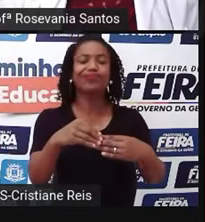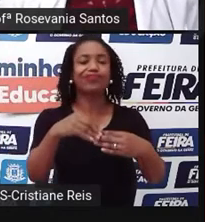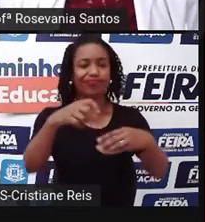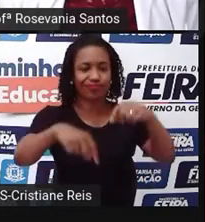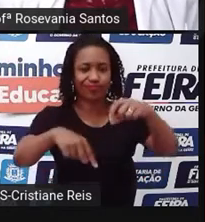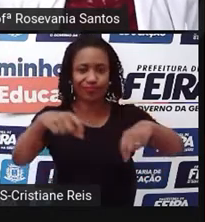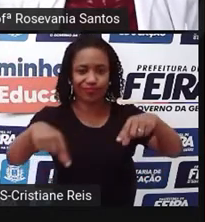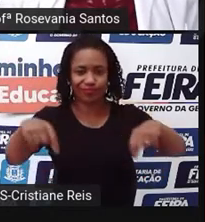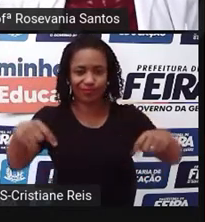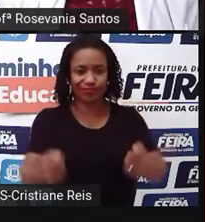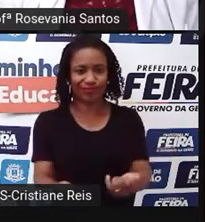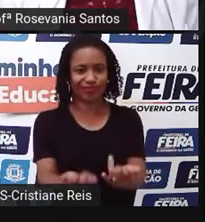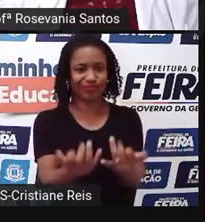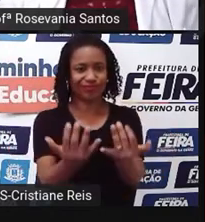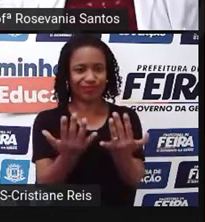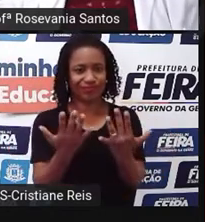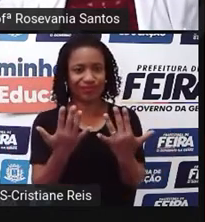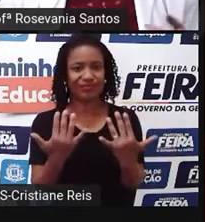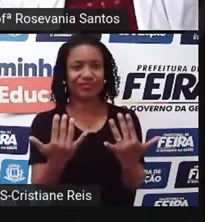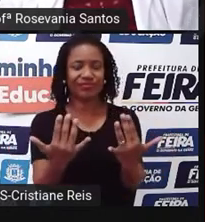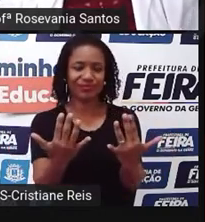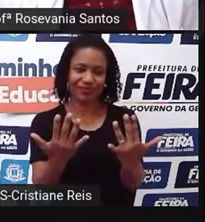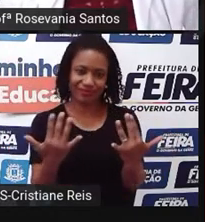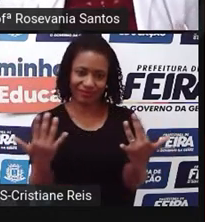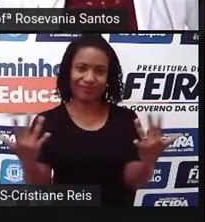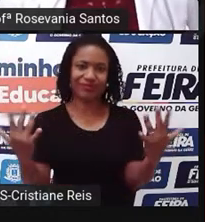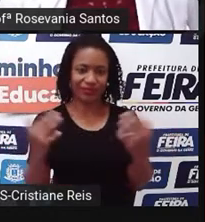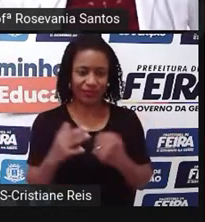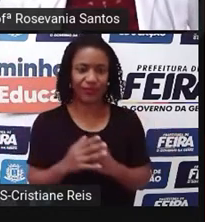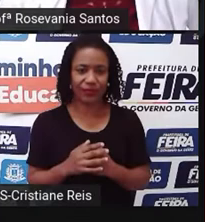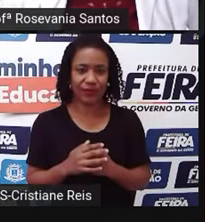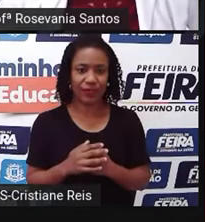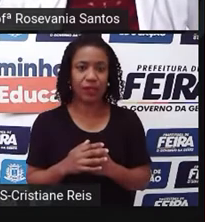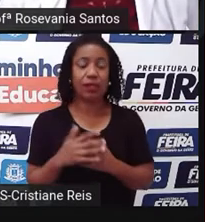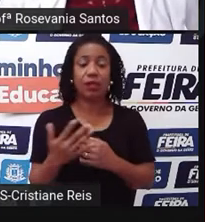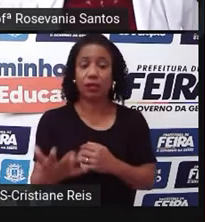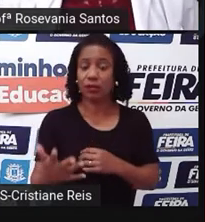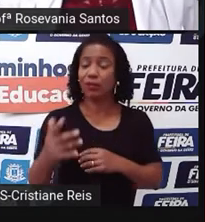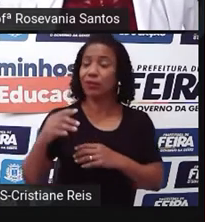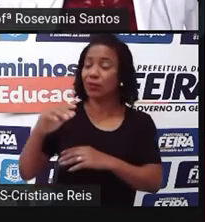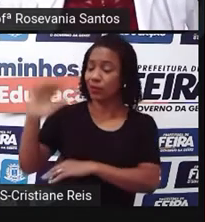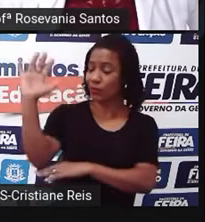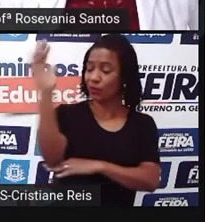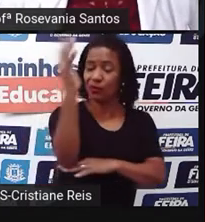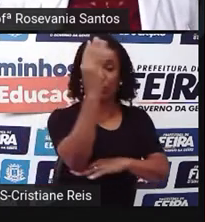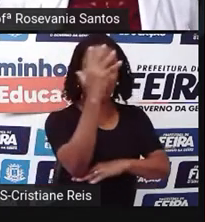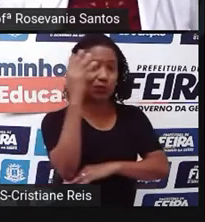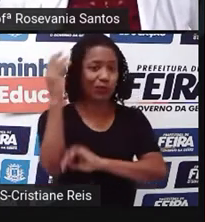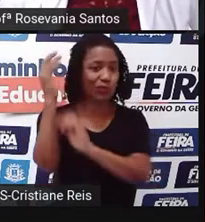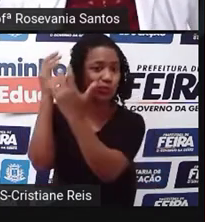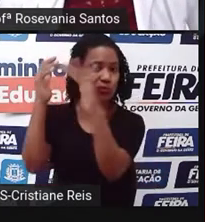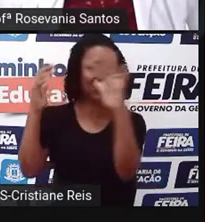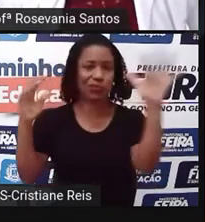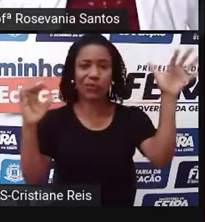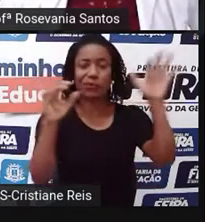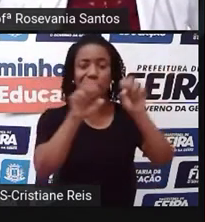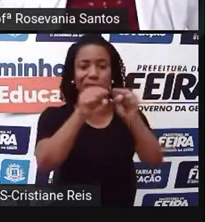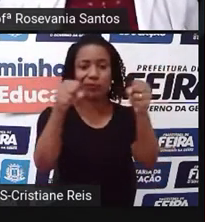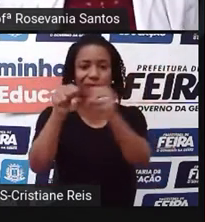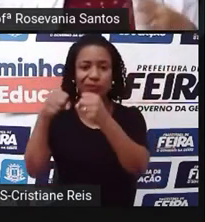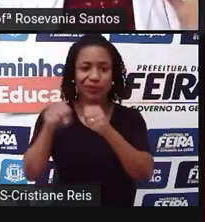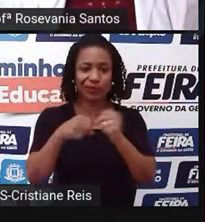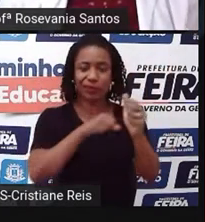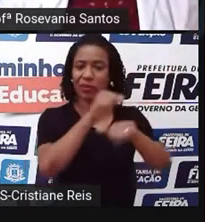ela. Então, o nosso processo de degradação dessa vegetação nativa, dessa vegetação original, né?